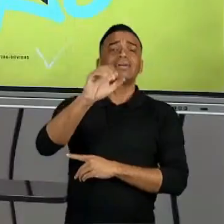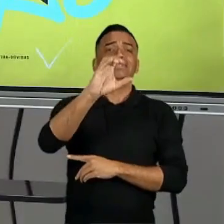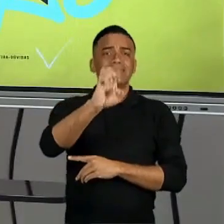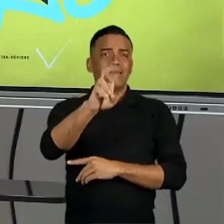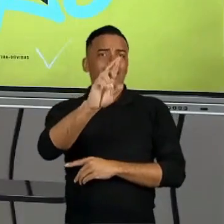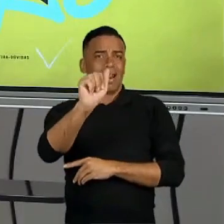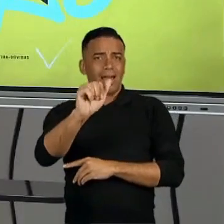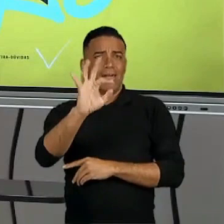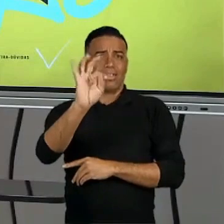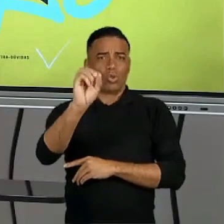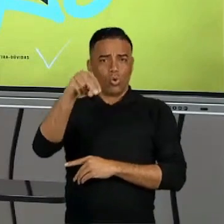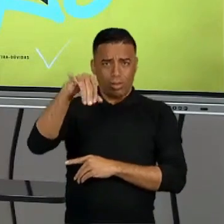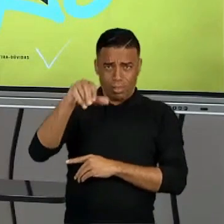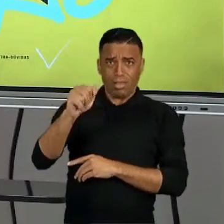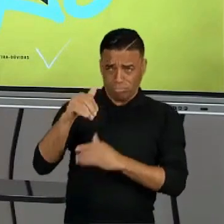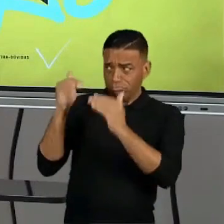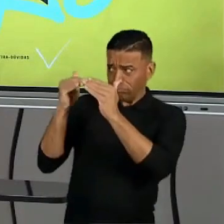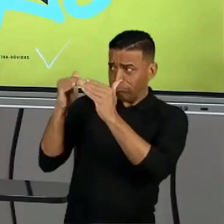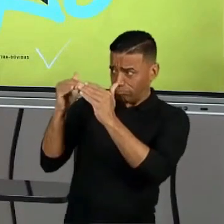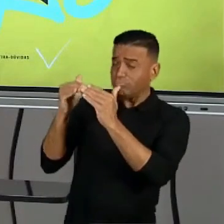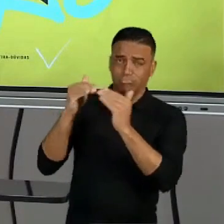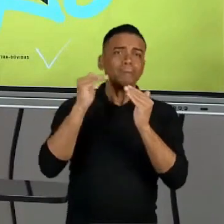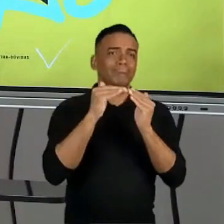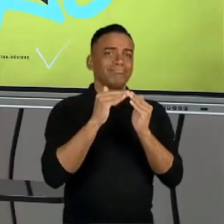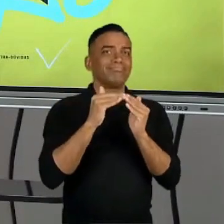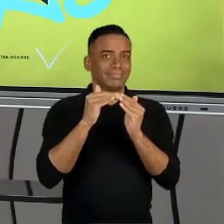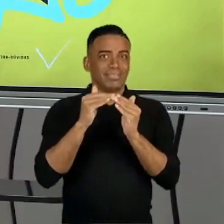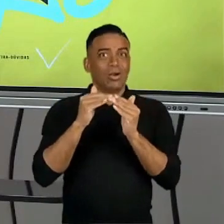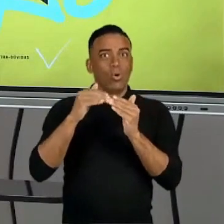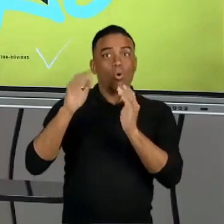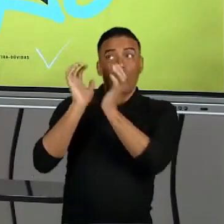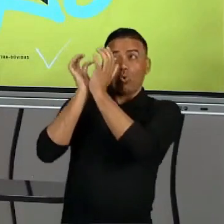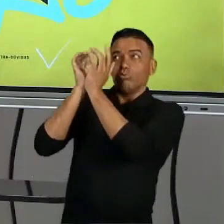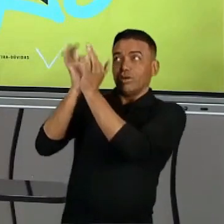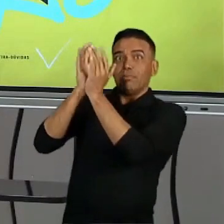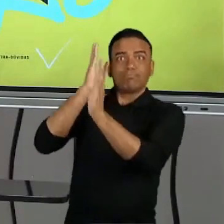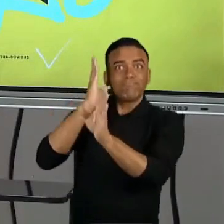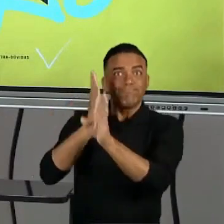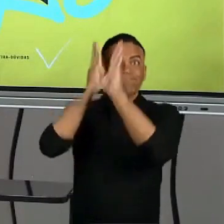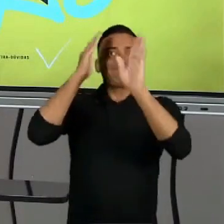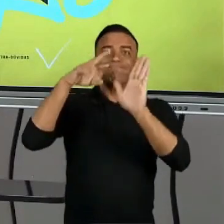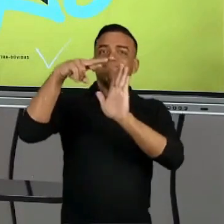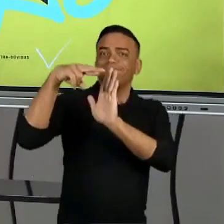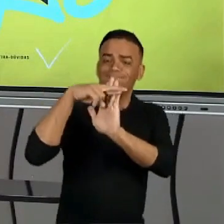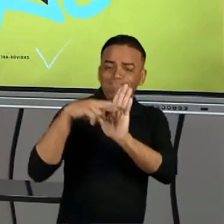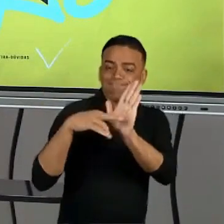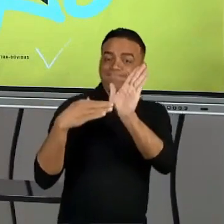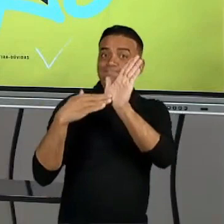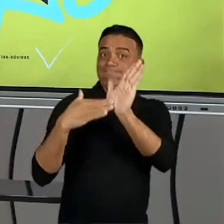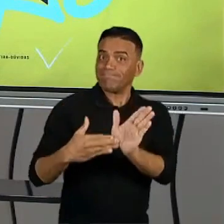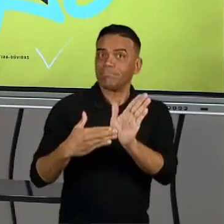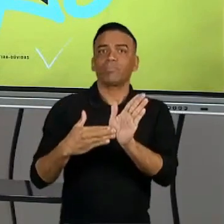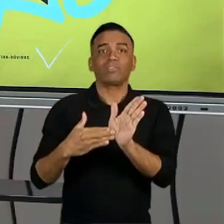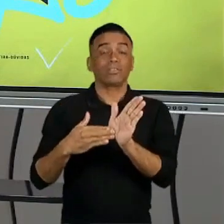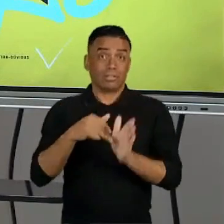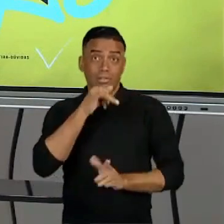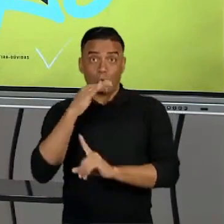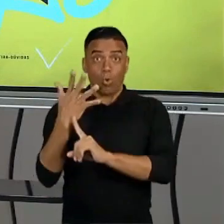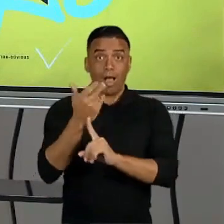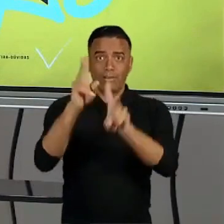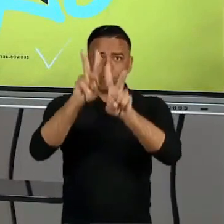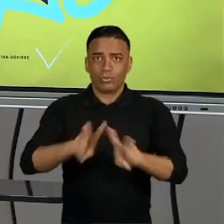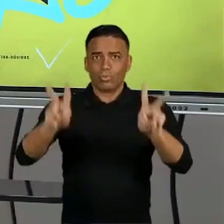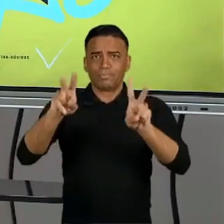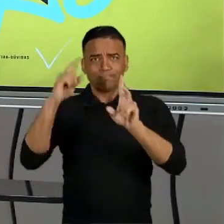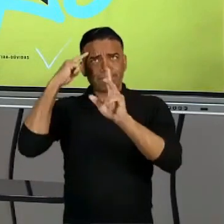interessante nessa parte porque, como eu falei, o cérebro acha esses padrões. E é igualzinho quando a gente vai achar... Por exemplo, numa arte visual, o nosso cérebro